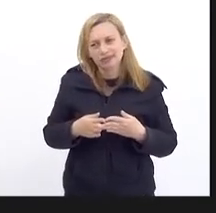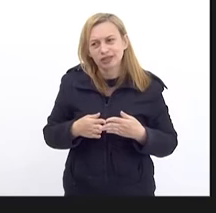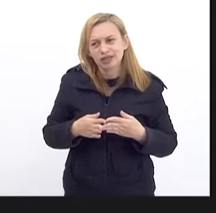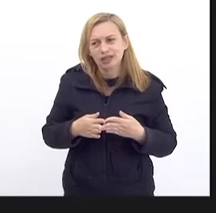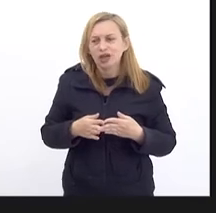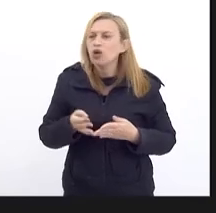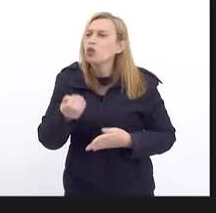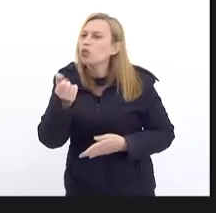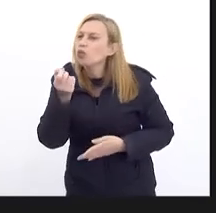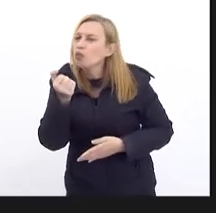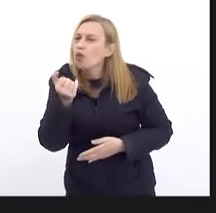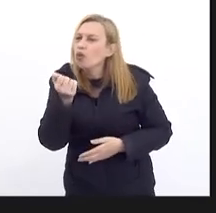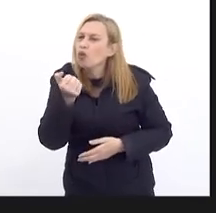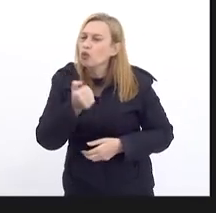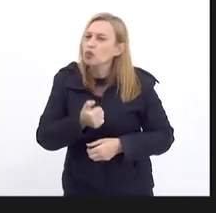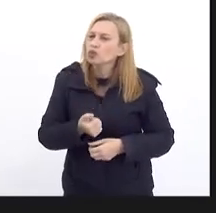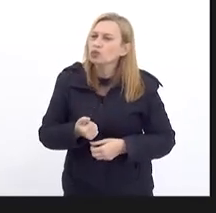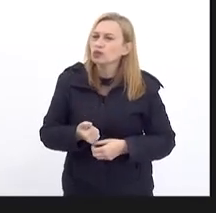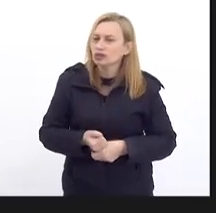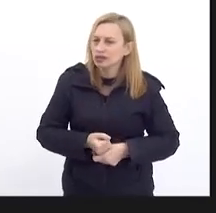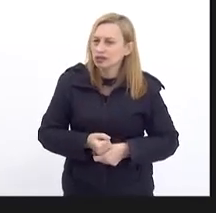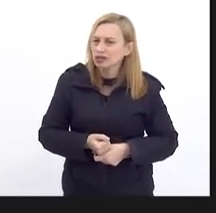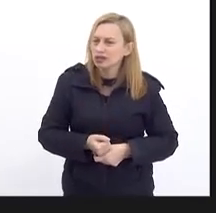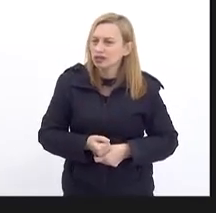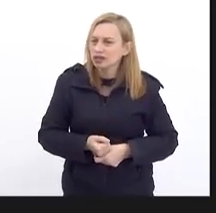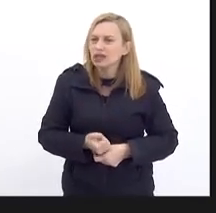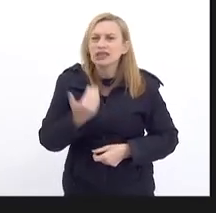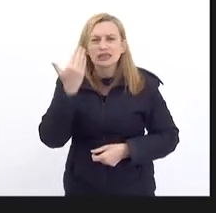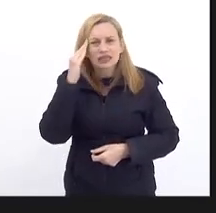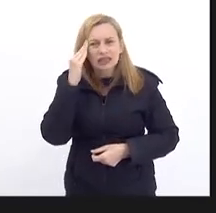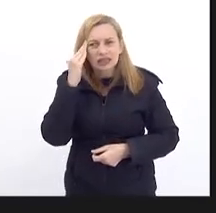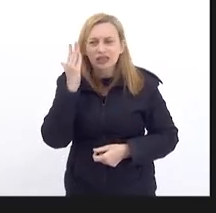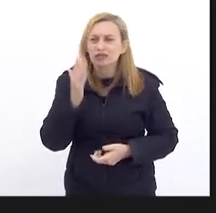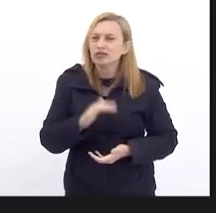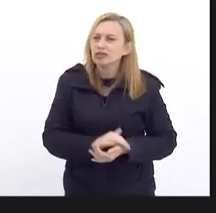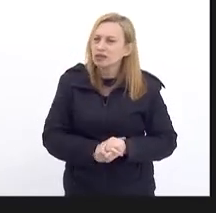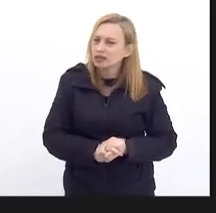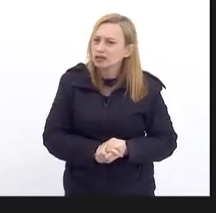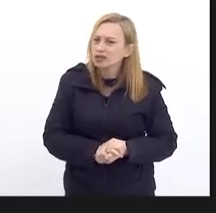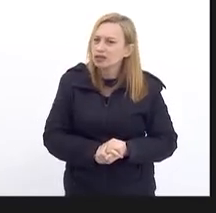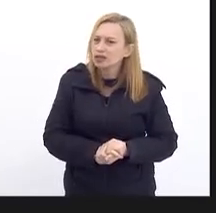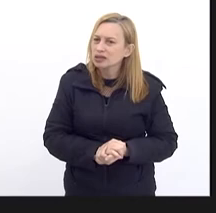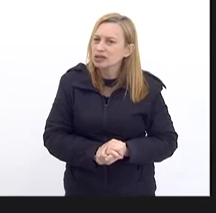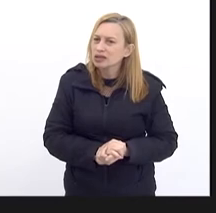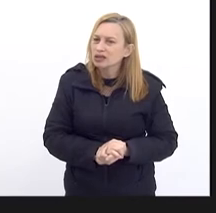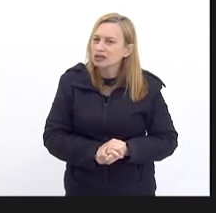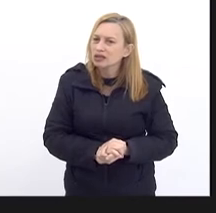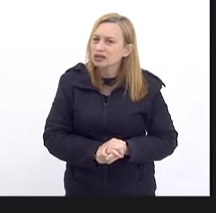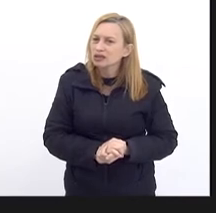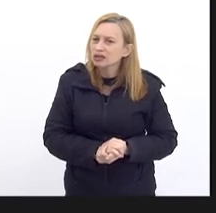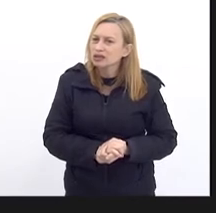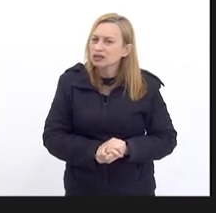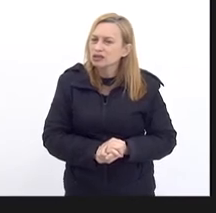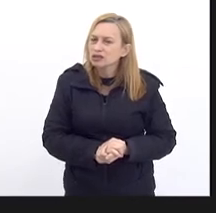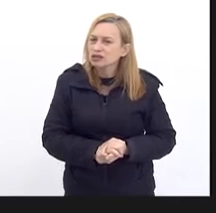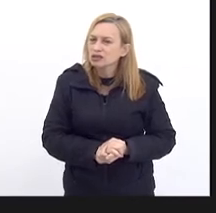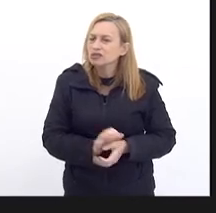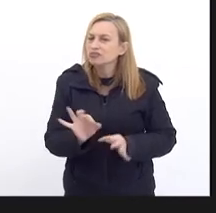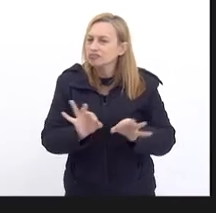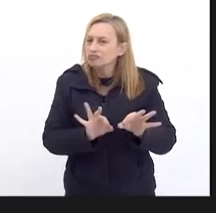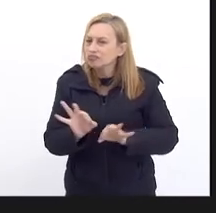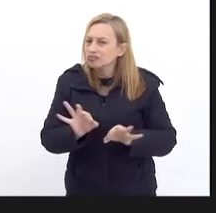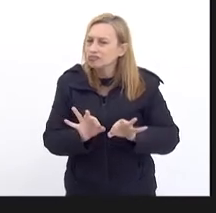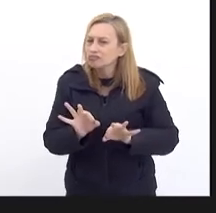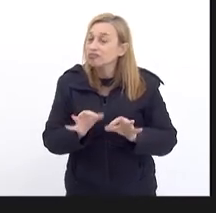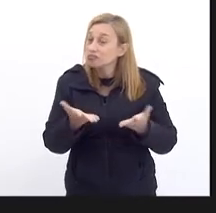pouco Essa lógica Que está presidindo A feitura Desse planejamento